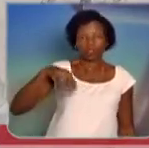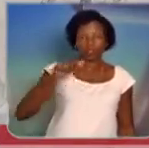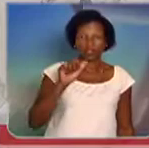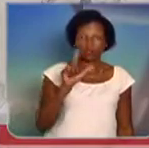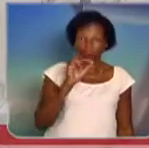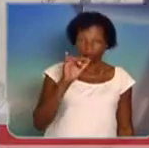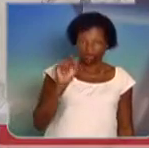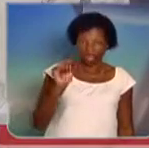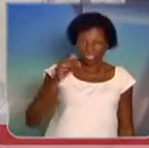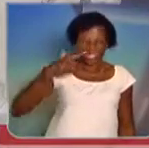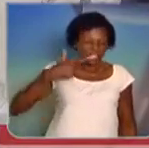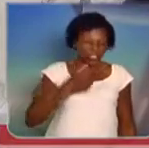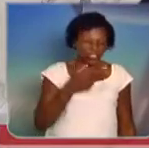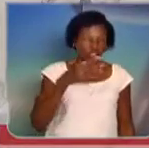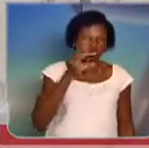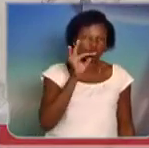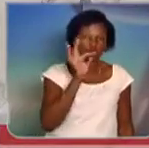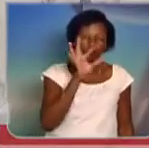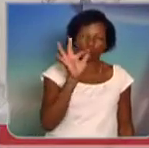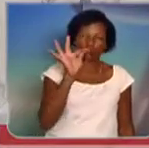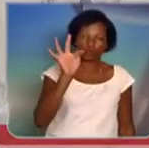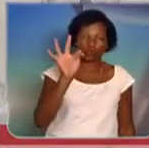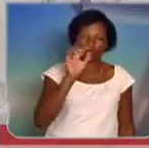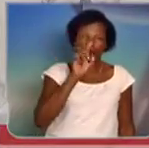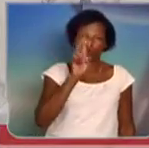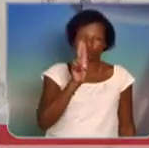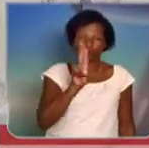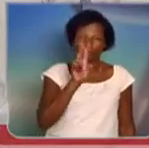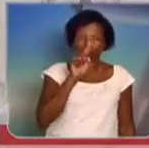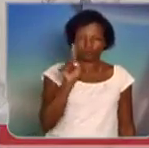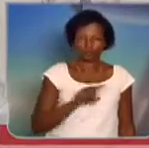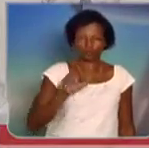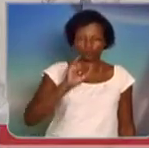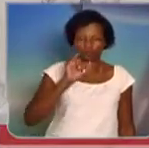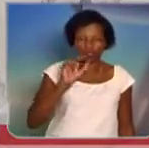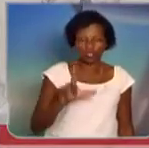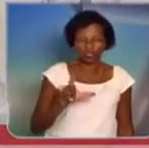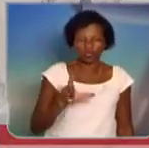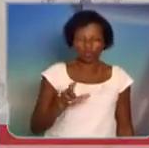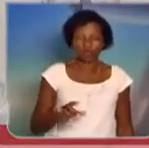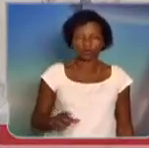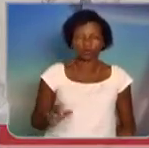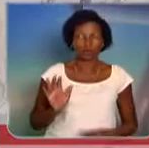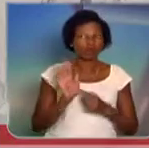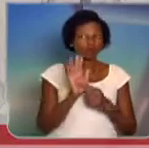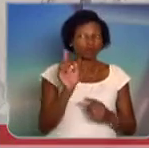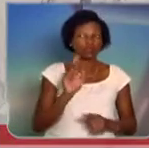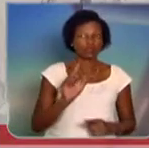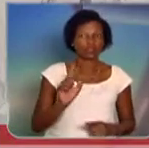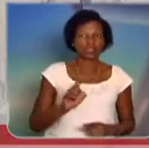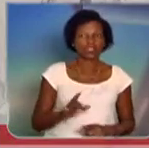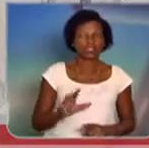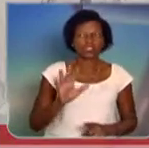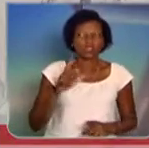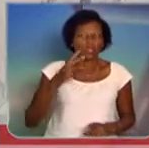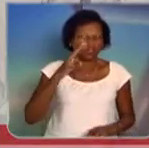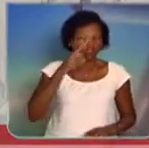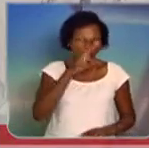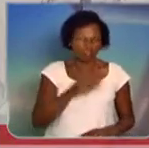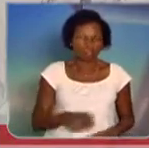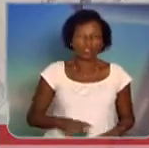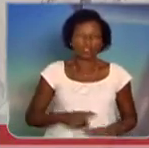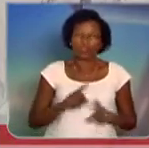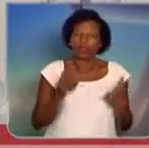essas imagens aqui porque são imagens que chocam o público, mas eu tenho as imagens que me mandaram pelo WhatsApp. O indivíduo é morto com tiros de